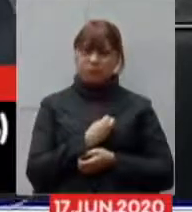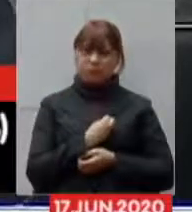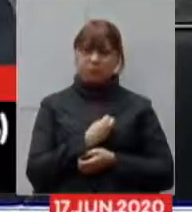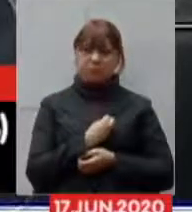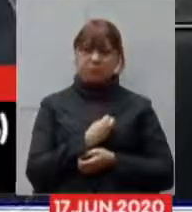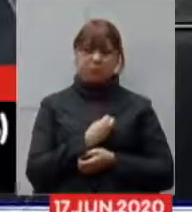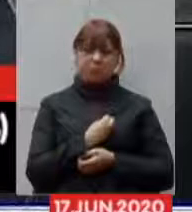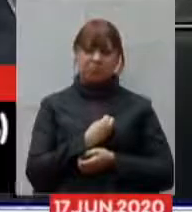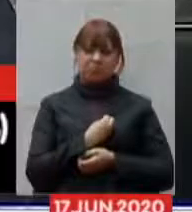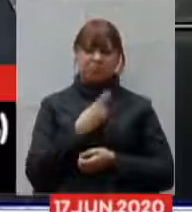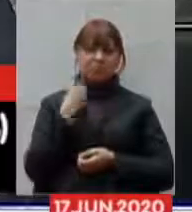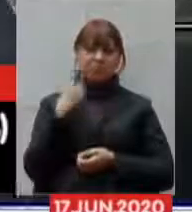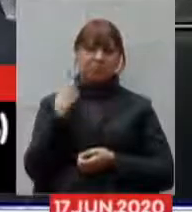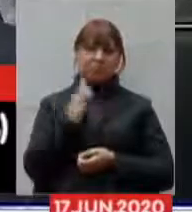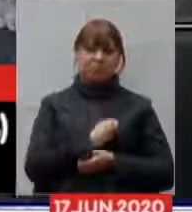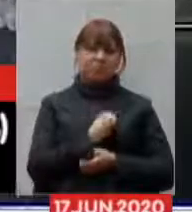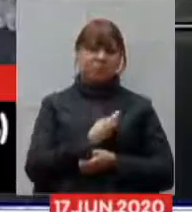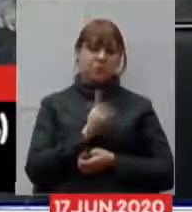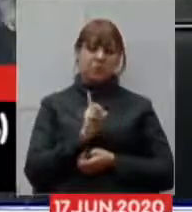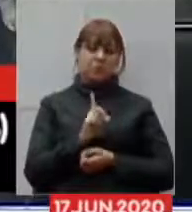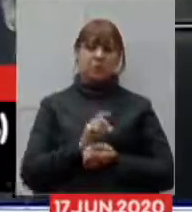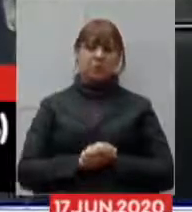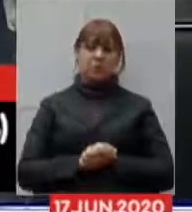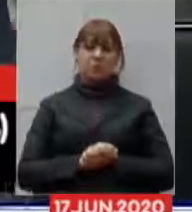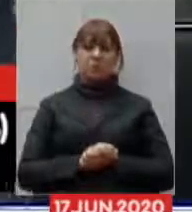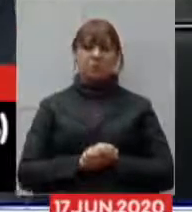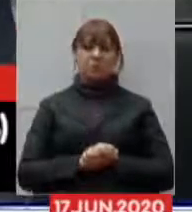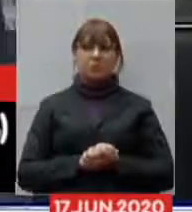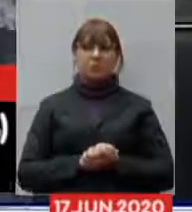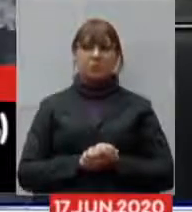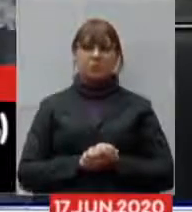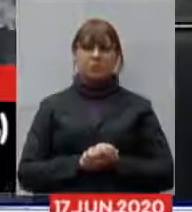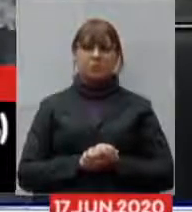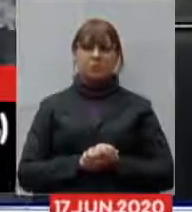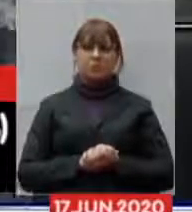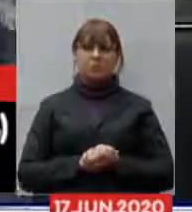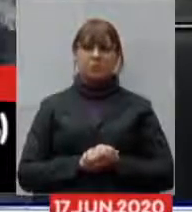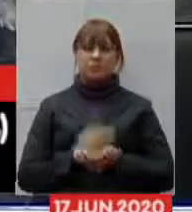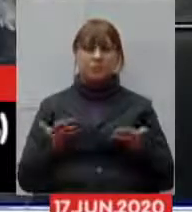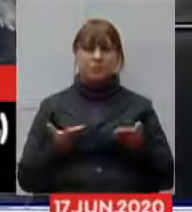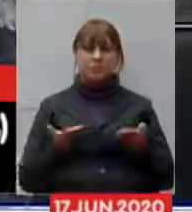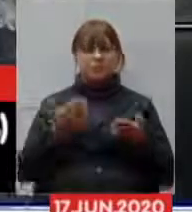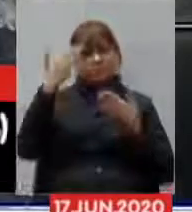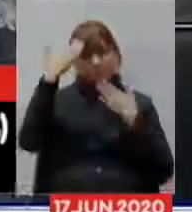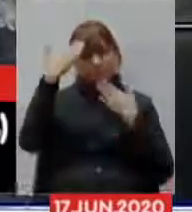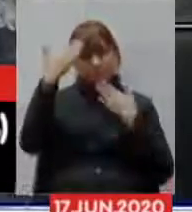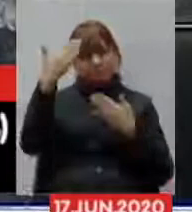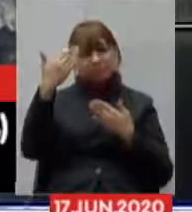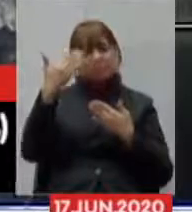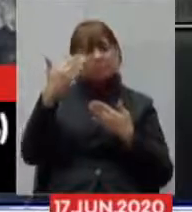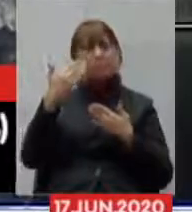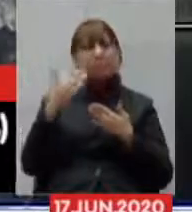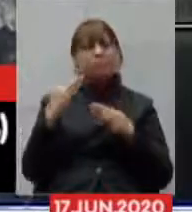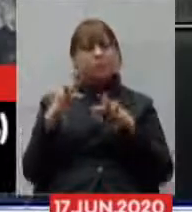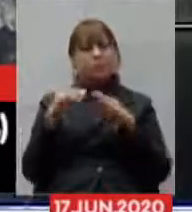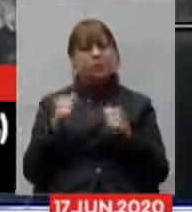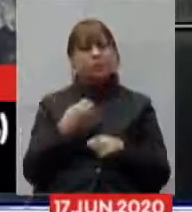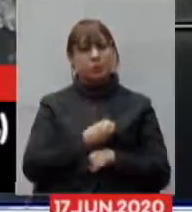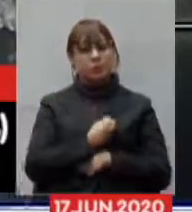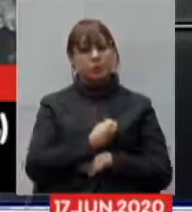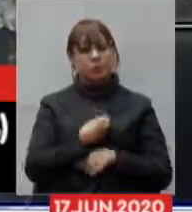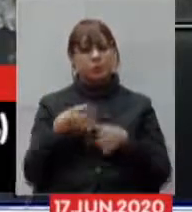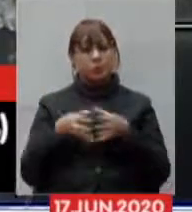Tiago Cota não está presente portanto eu quero agradecer aos membros da comissão aos